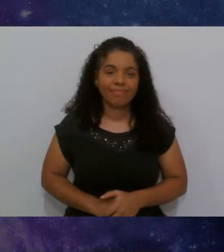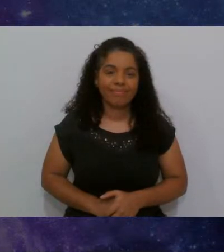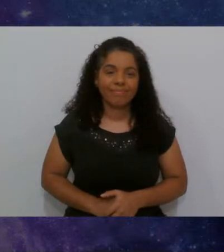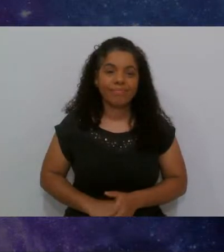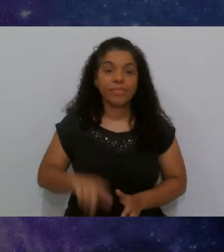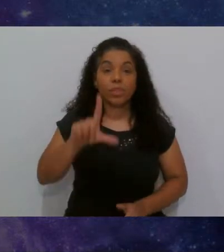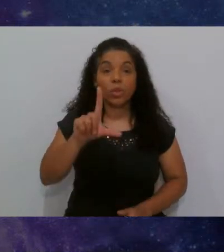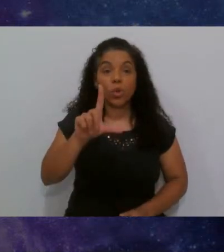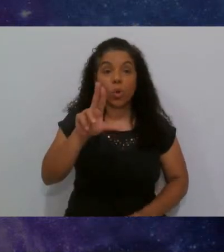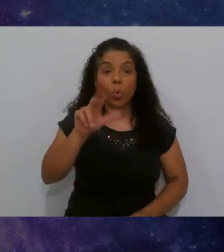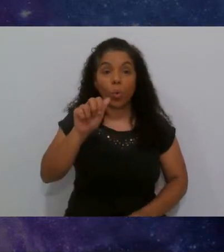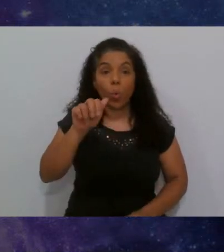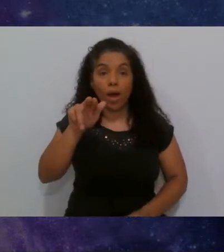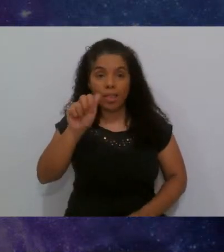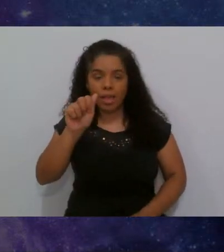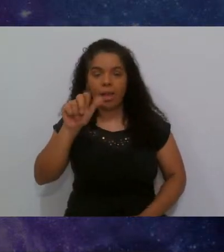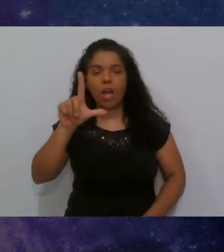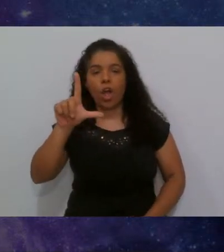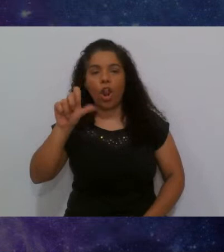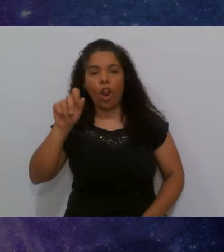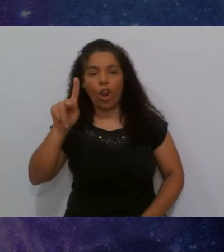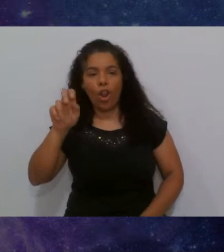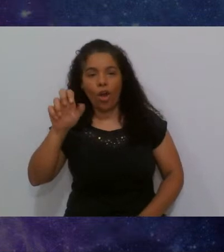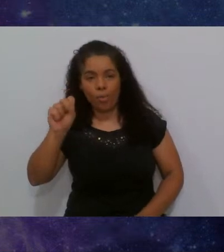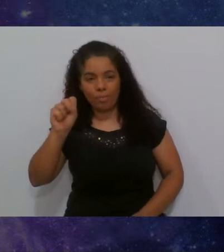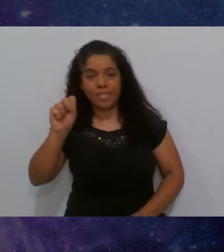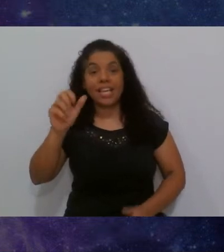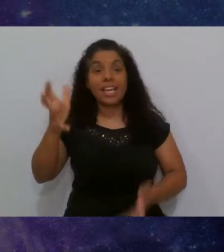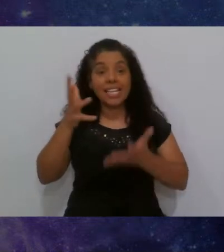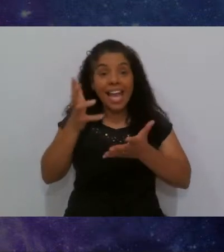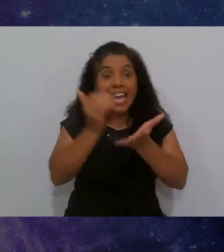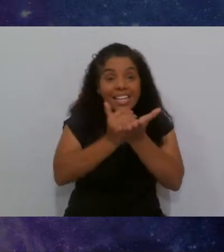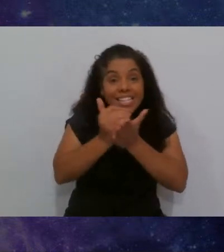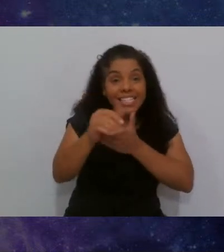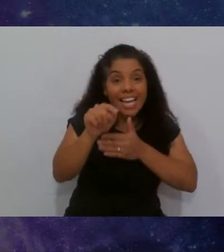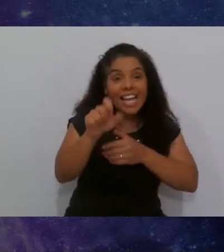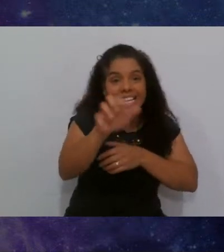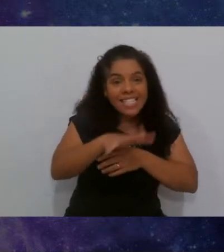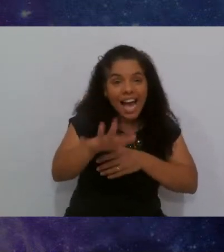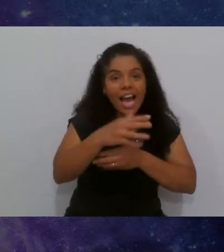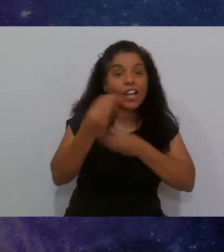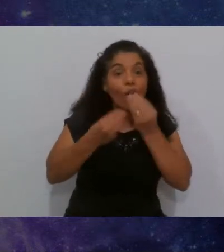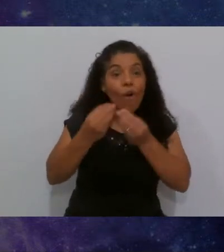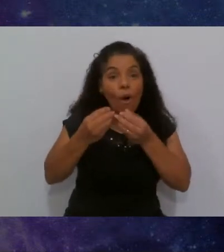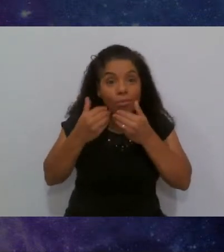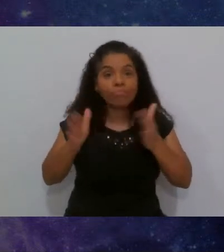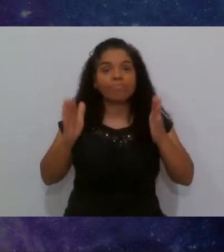Luana Lopes. Gente, quero iniciar nessa área, como começar?